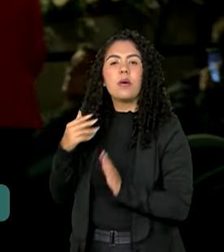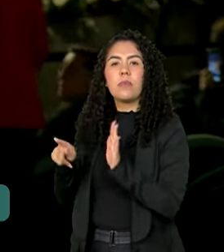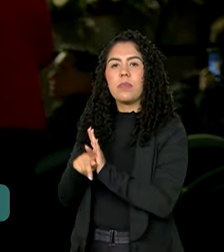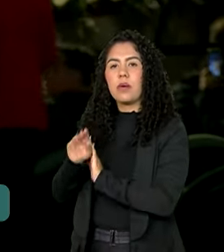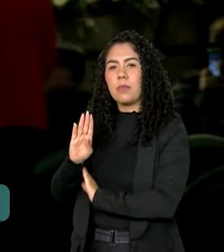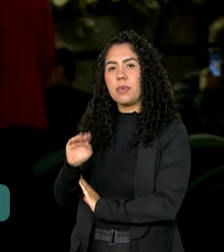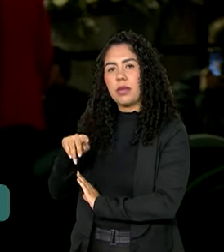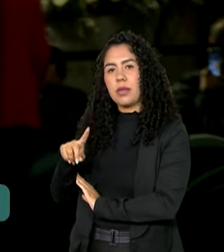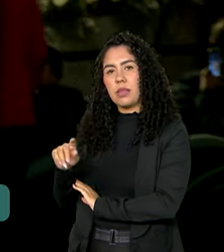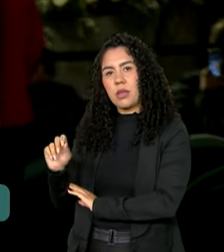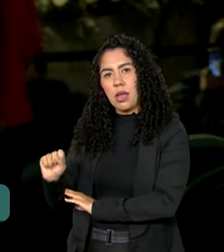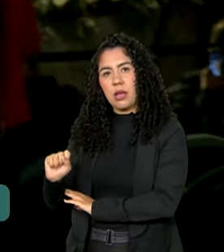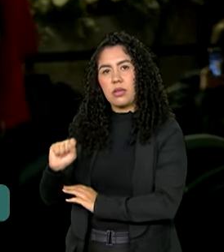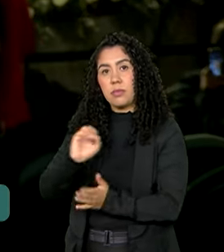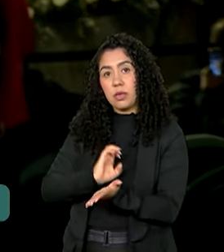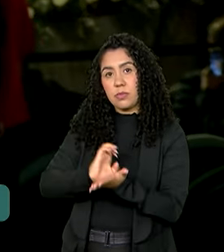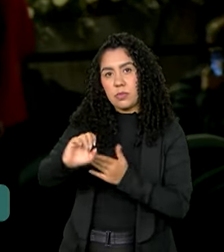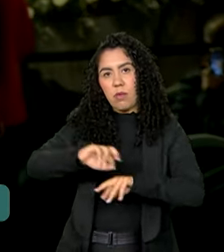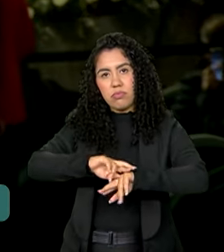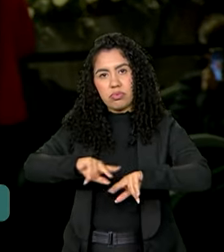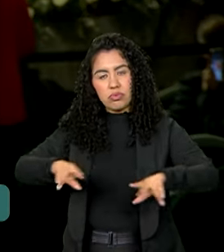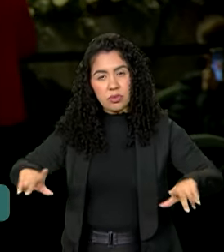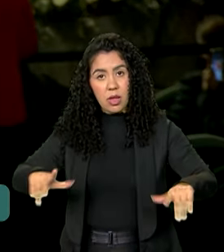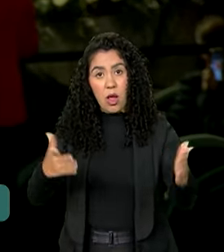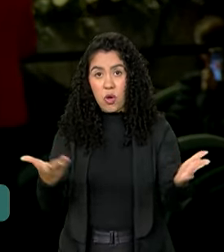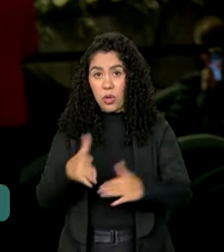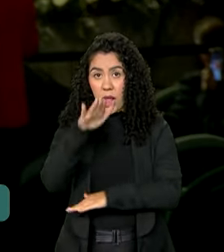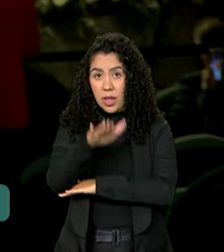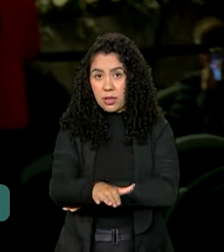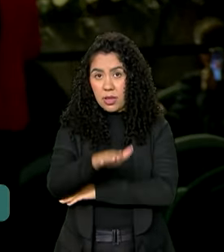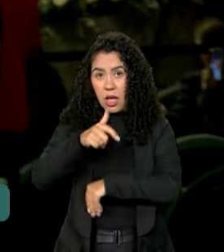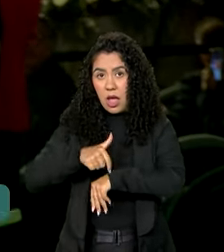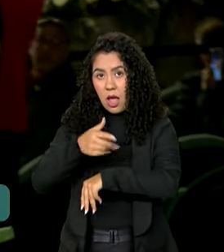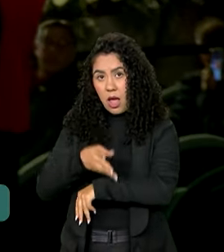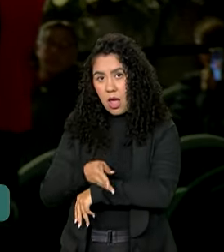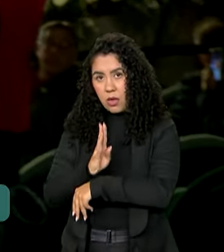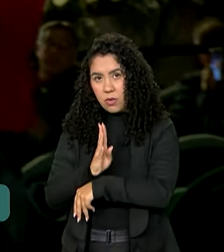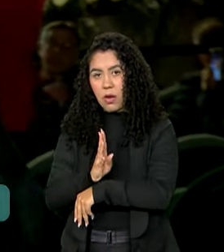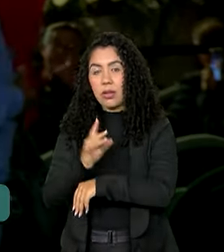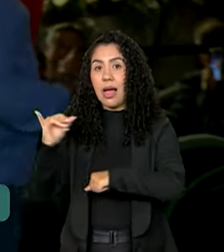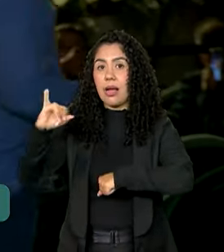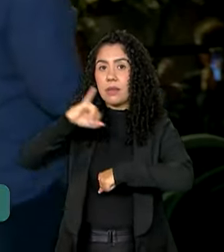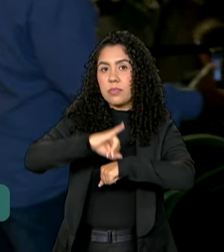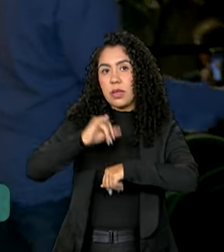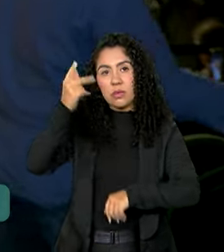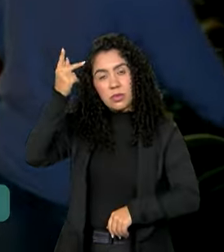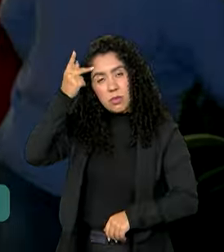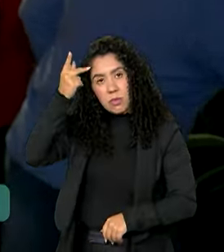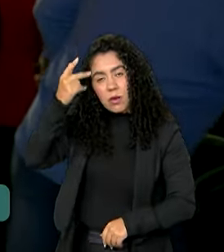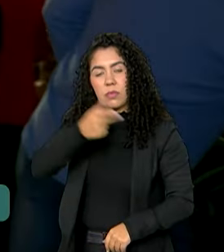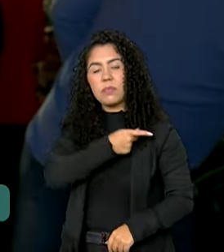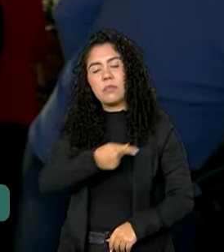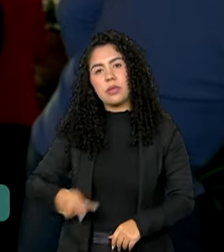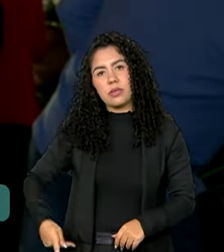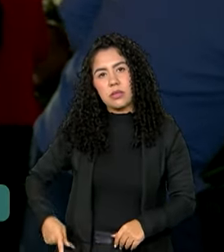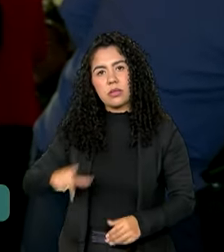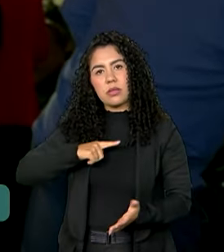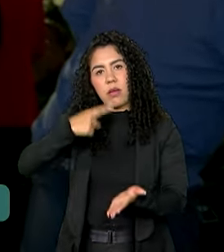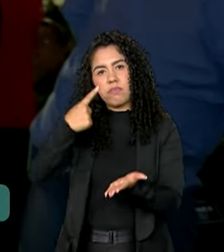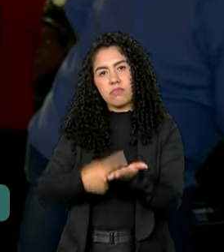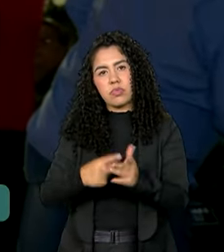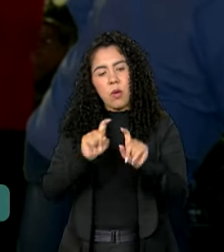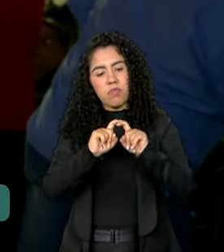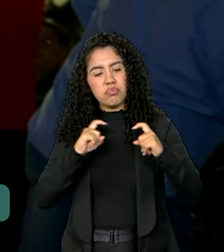exportações da empresa. À tarde, às quatro horas, já na capital São Paulo, o presidente se reúne com